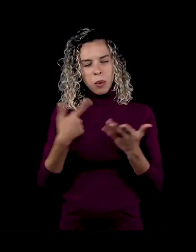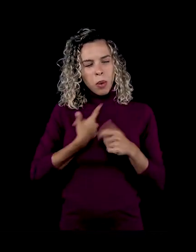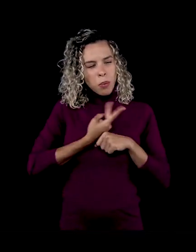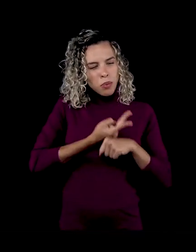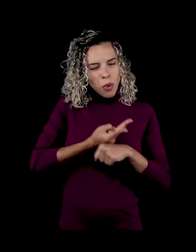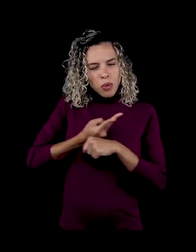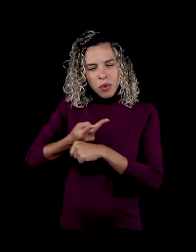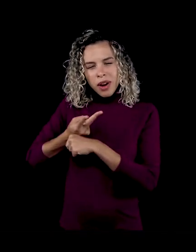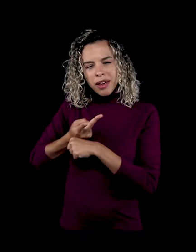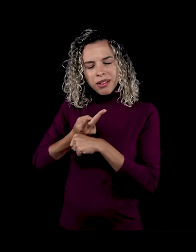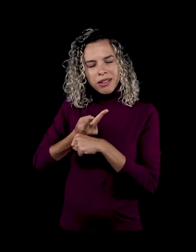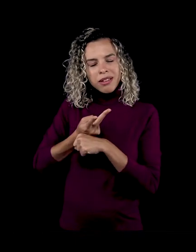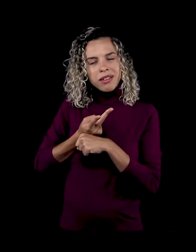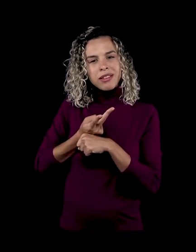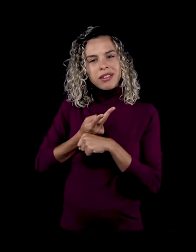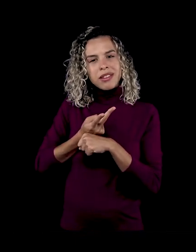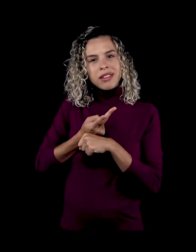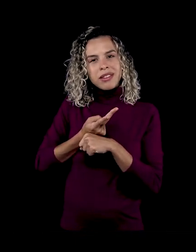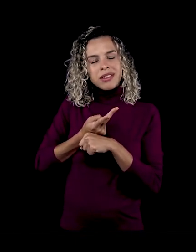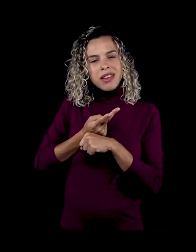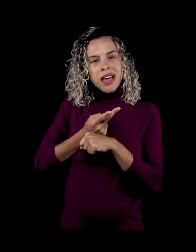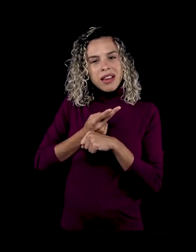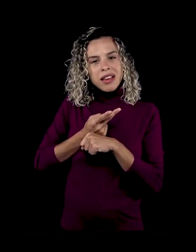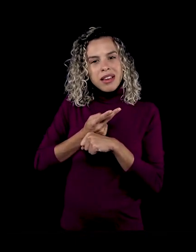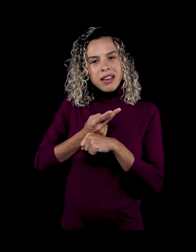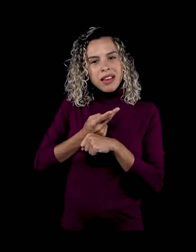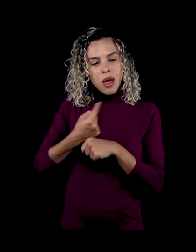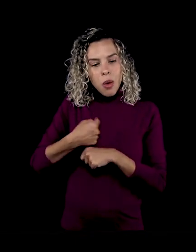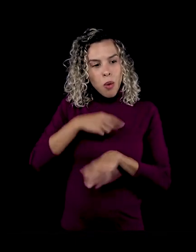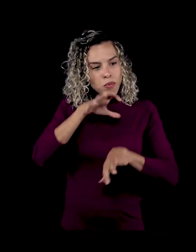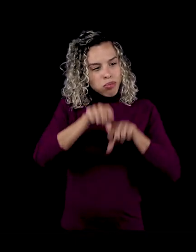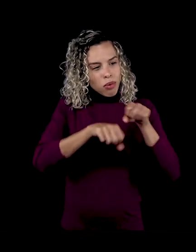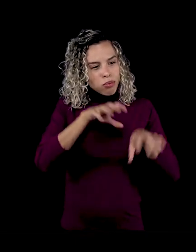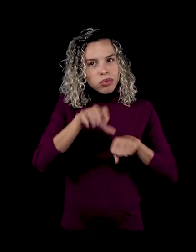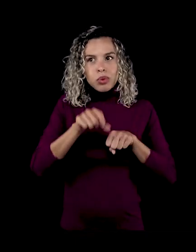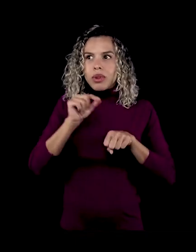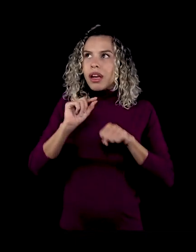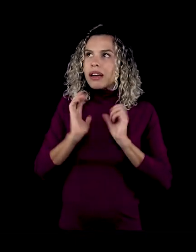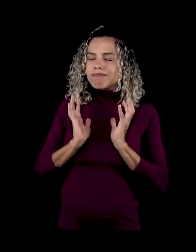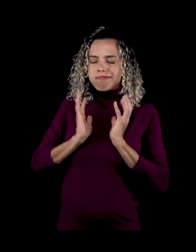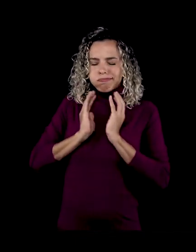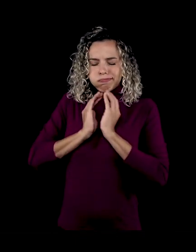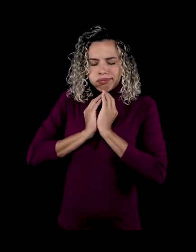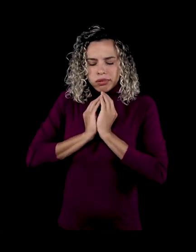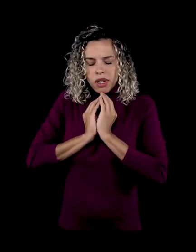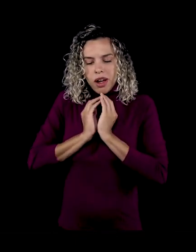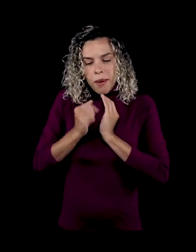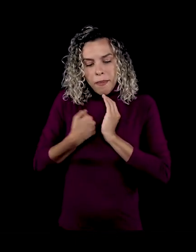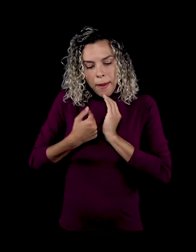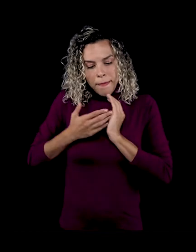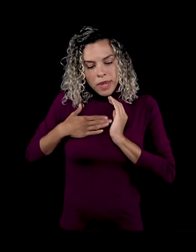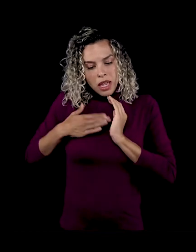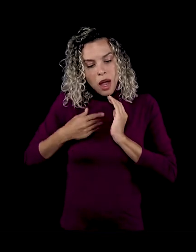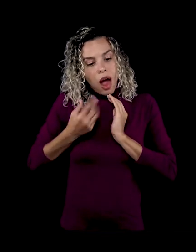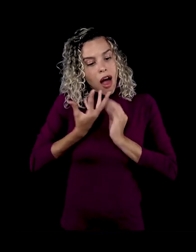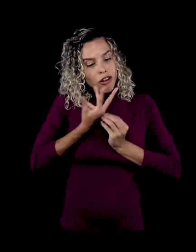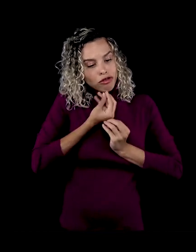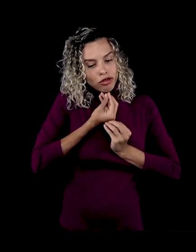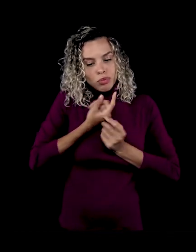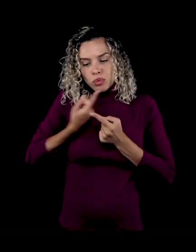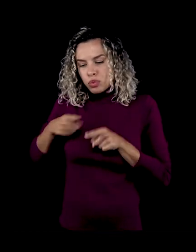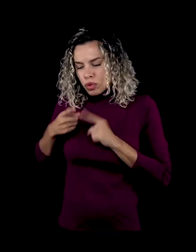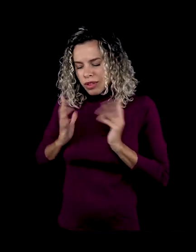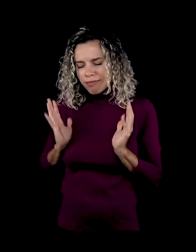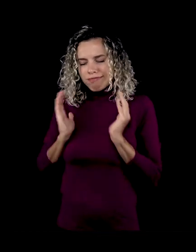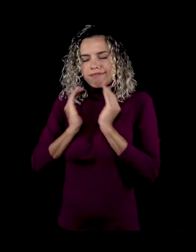procurei, esses casulos que eu procurei, onde eu procurei me segurar, foram importantíssimos para a afirmação de